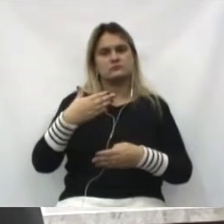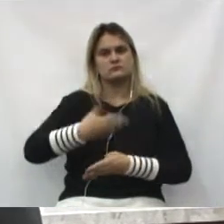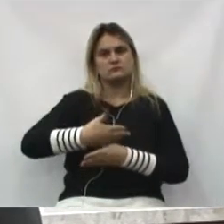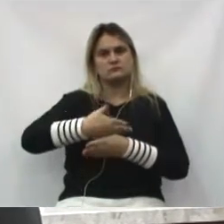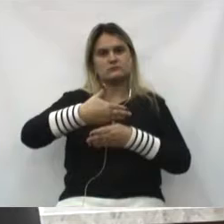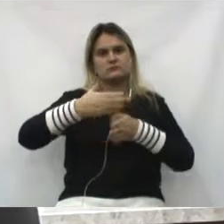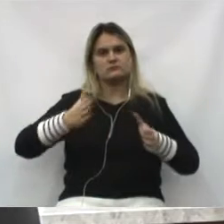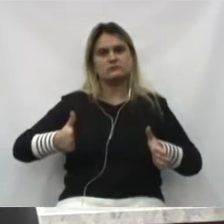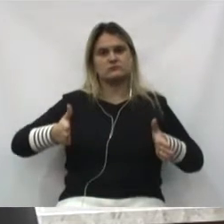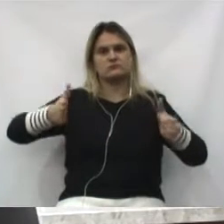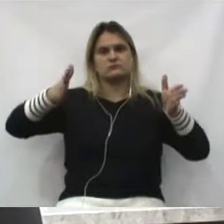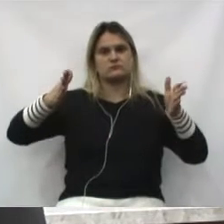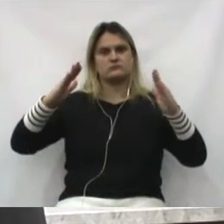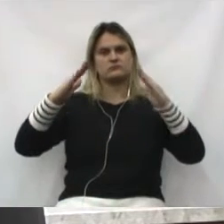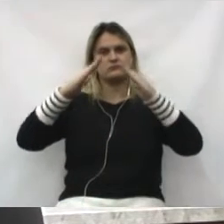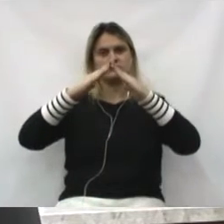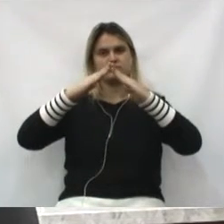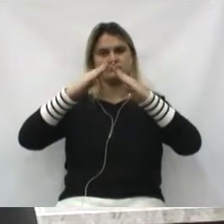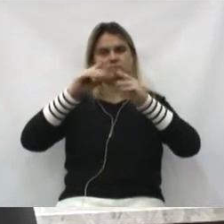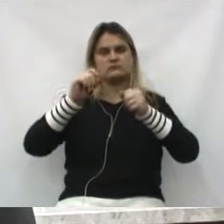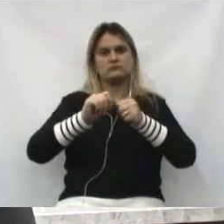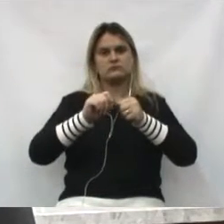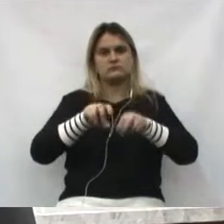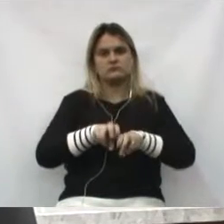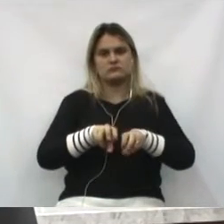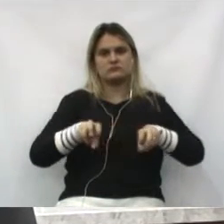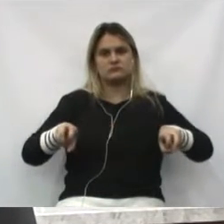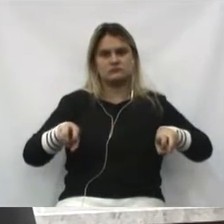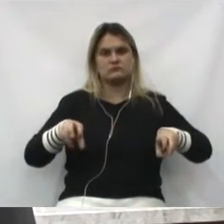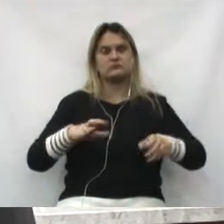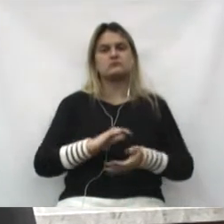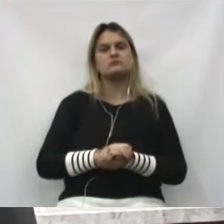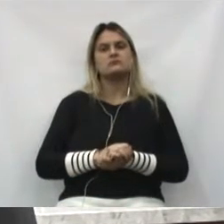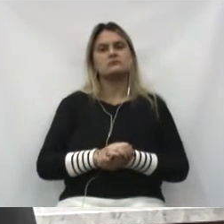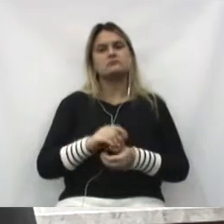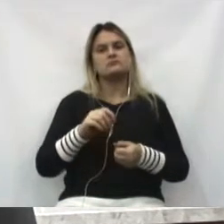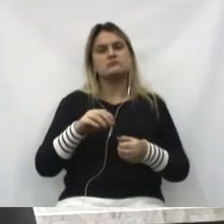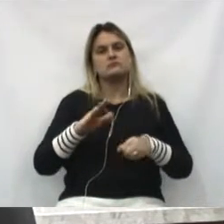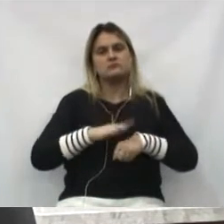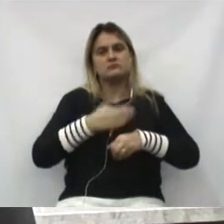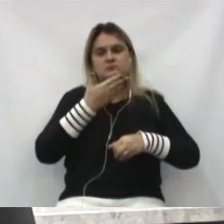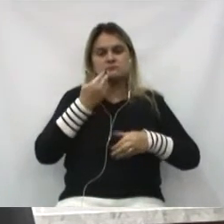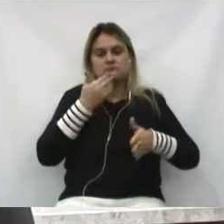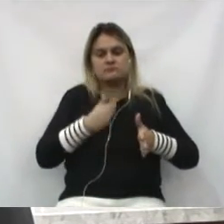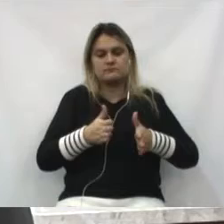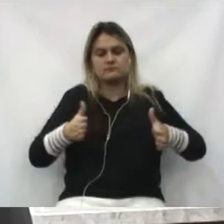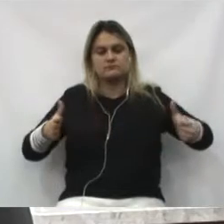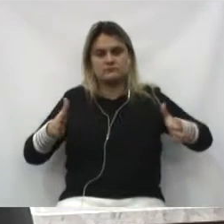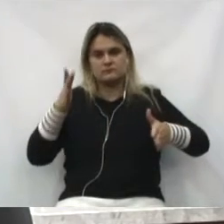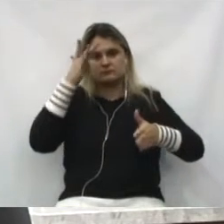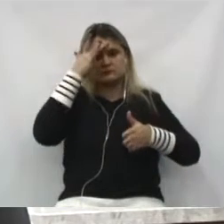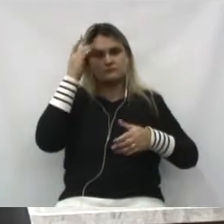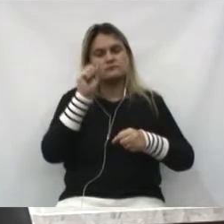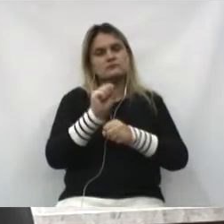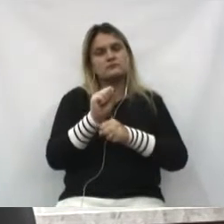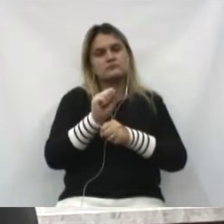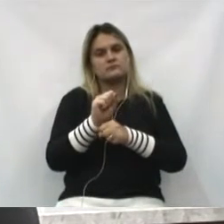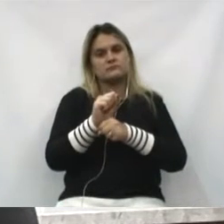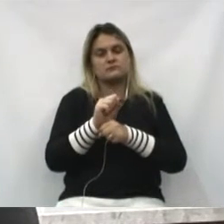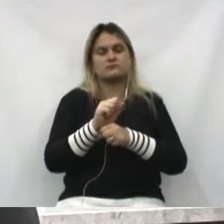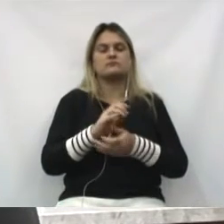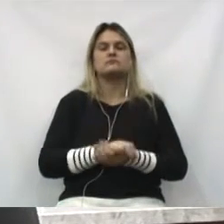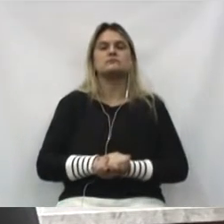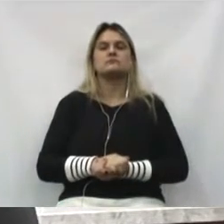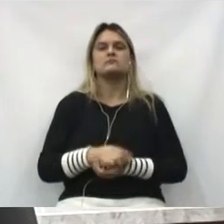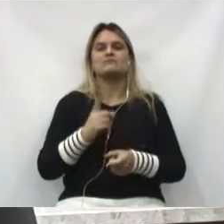laterais o piso e também a colocação de bancos e colocando com mais espaço para os usuários do transporte